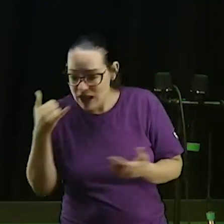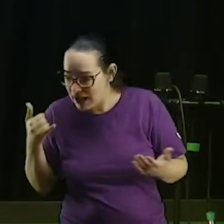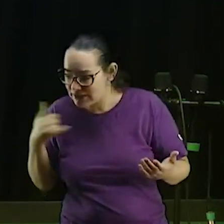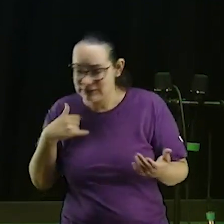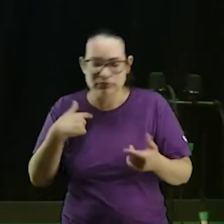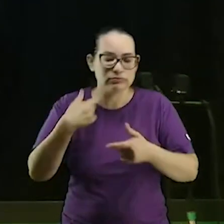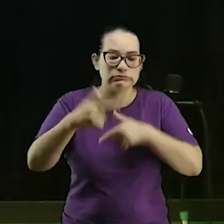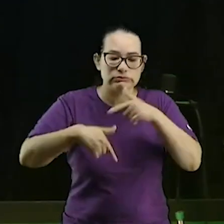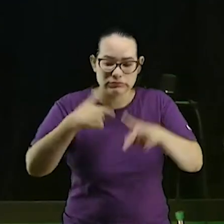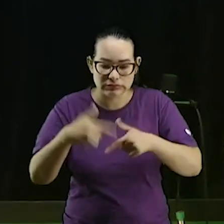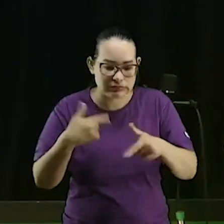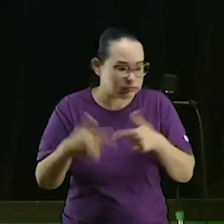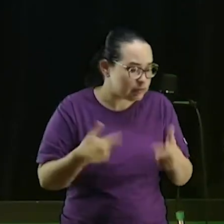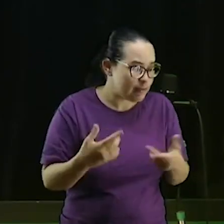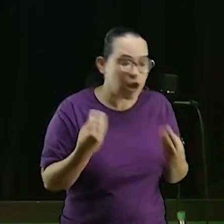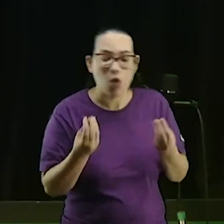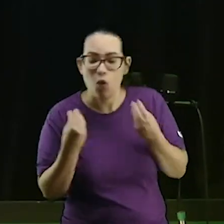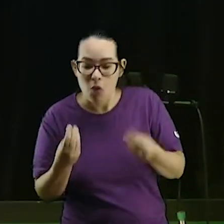porque ela sabe que eu vou trabalhar